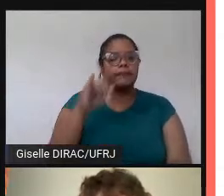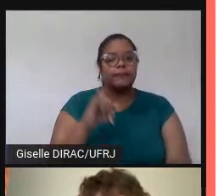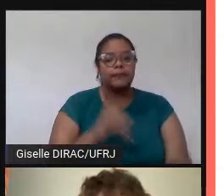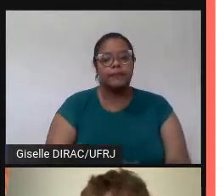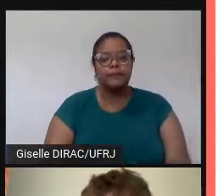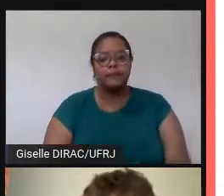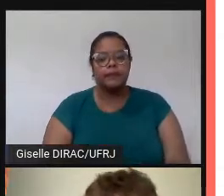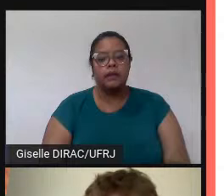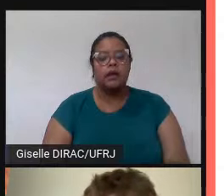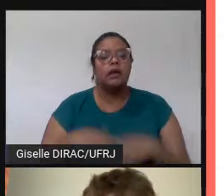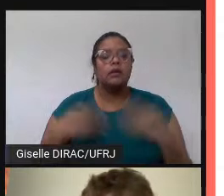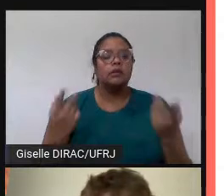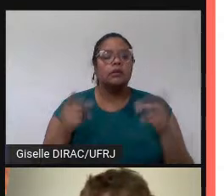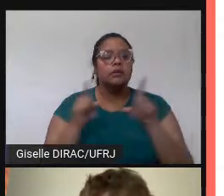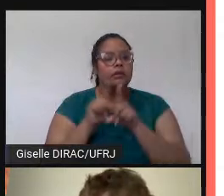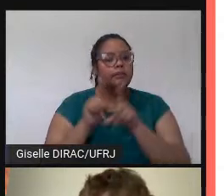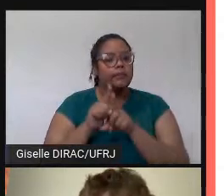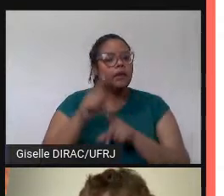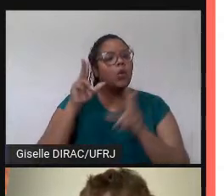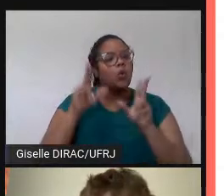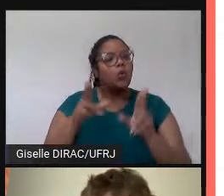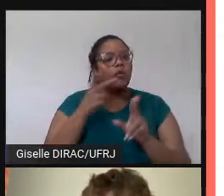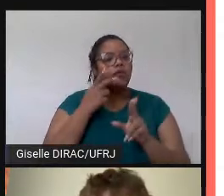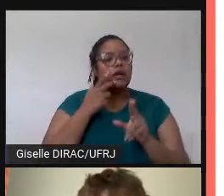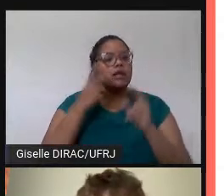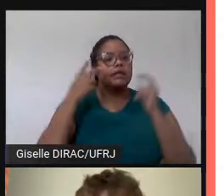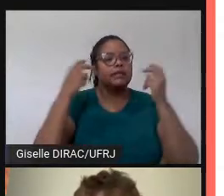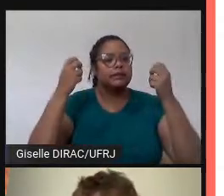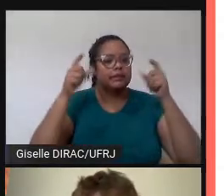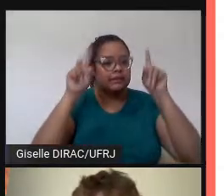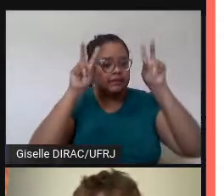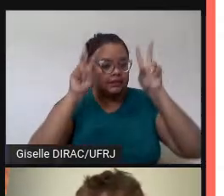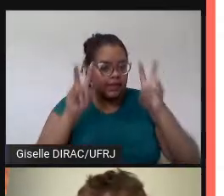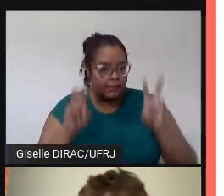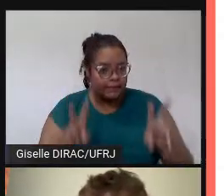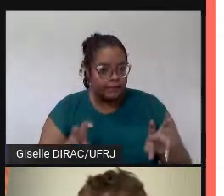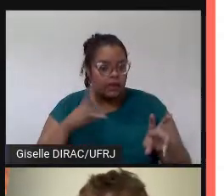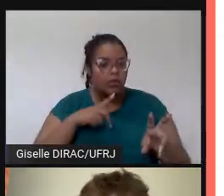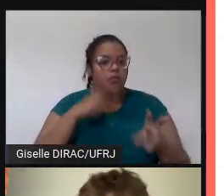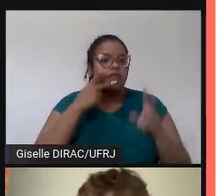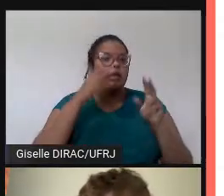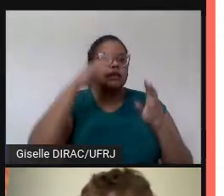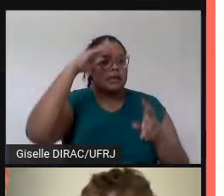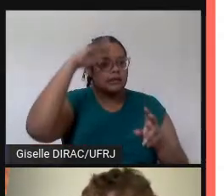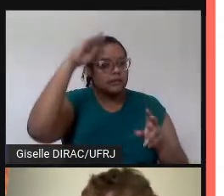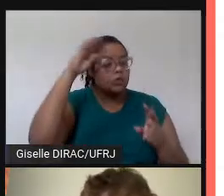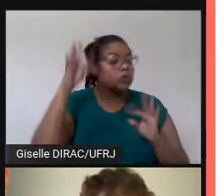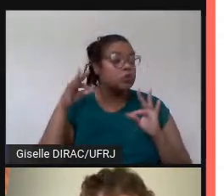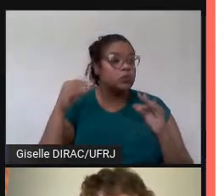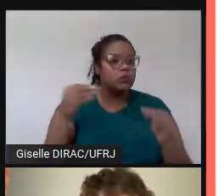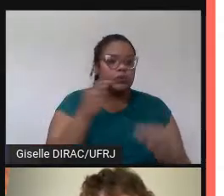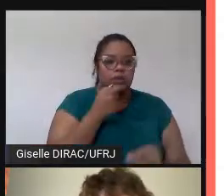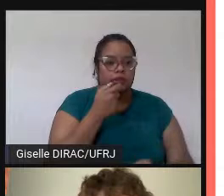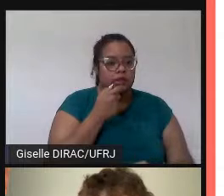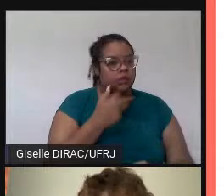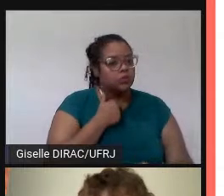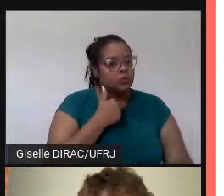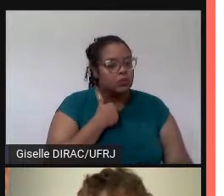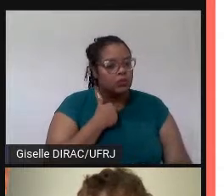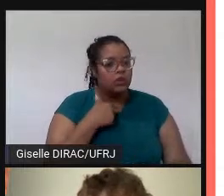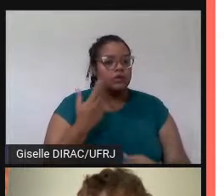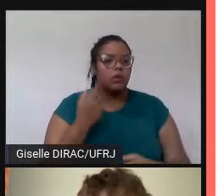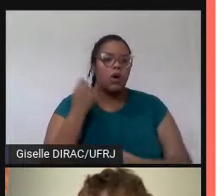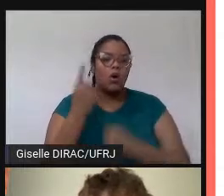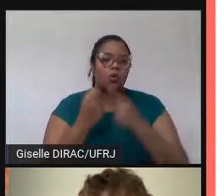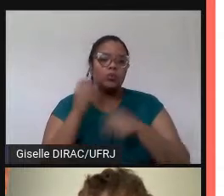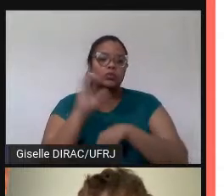Também, que nem eu falei, apesar de ser um curso para inglês acadêmico, não dá para trabalhar tudo em inglês, né? Então, nós fazemos alguns